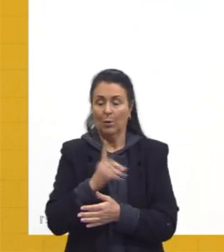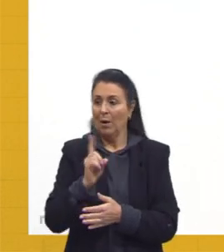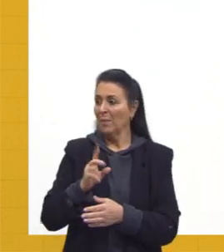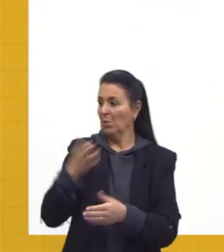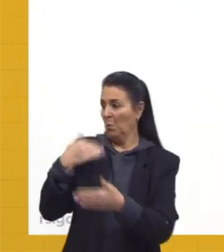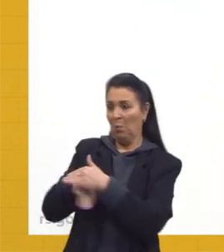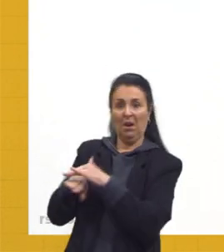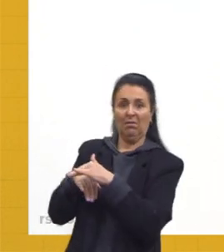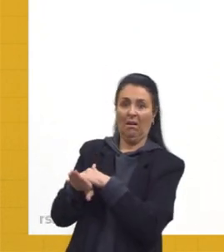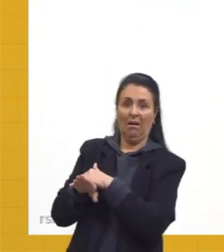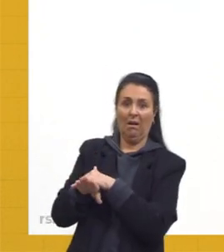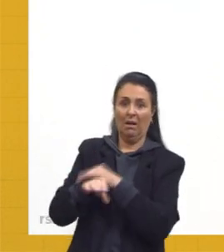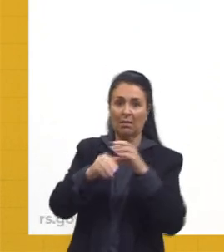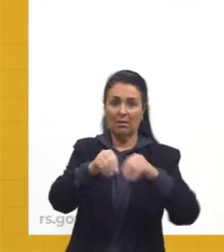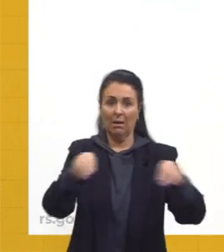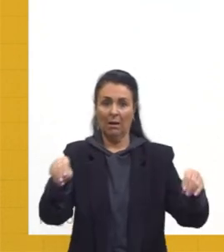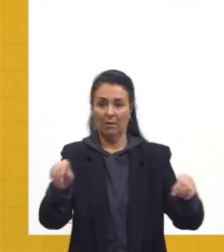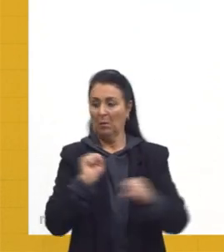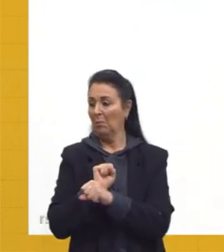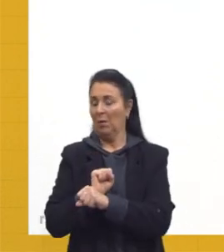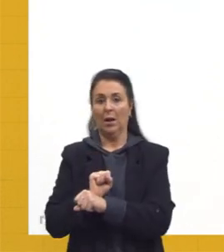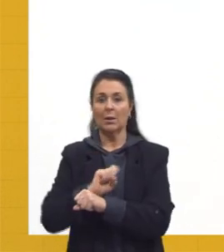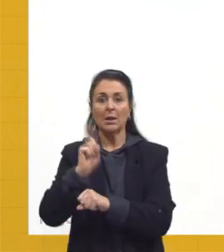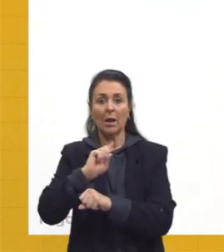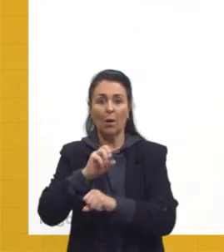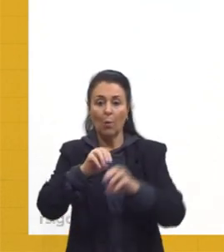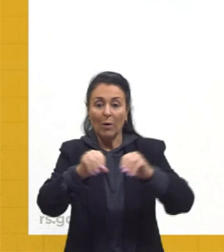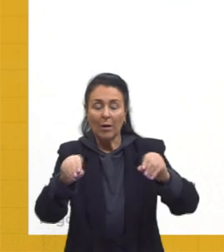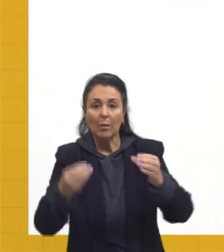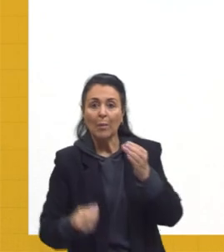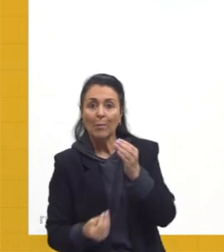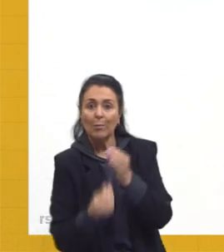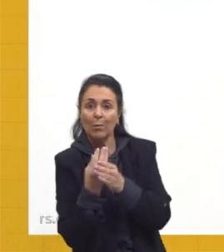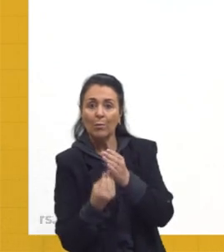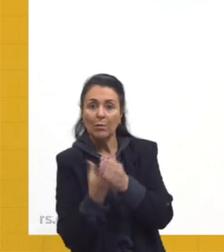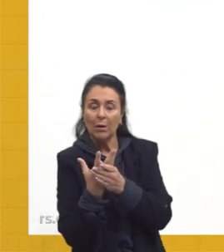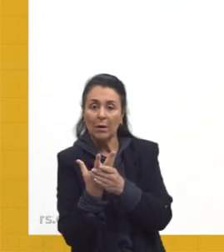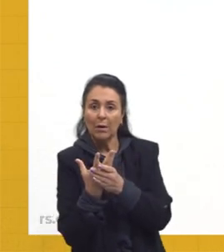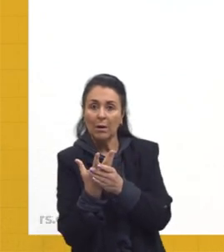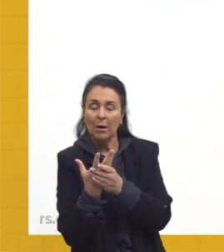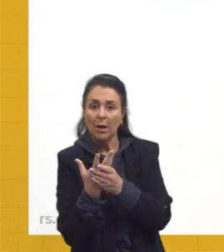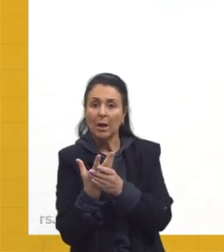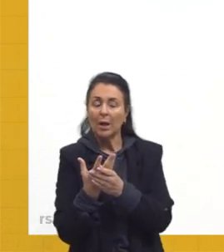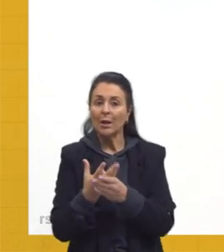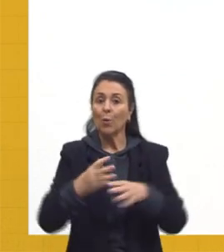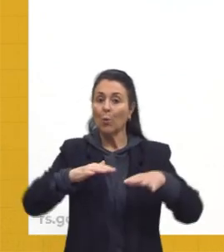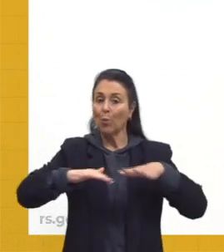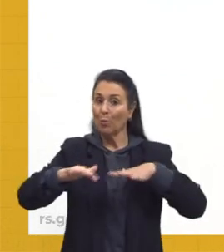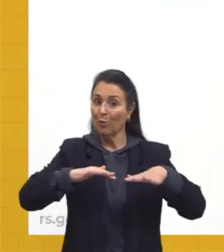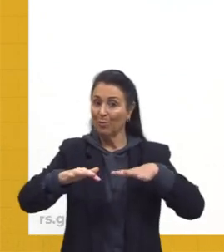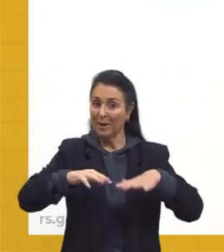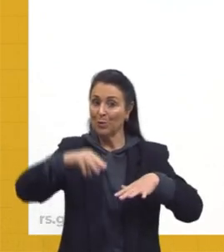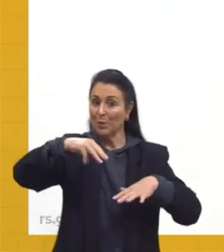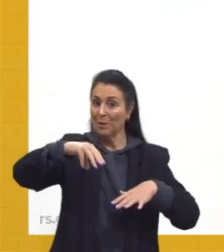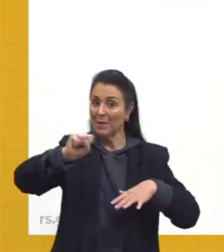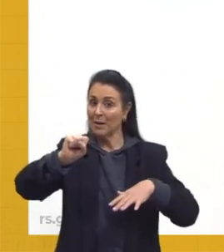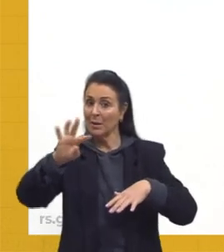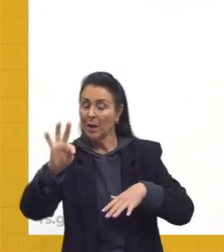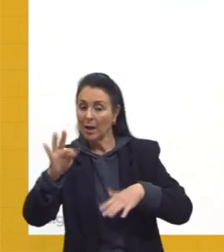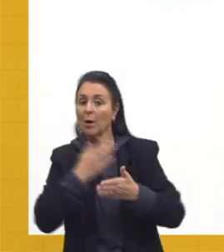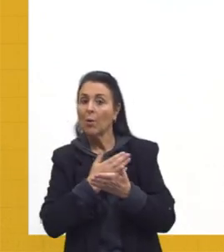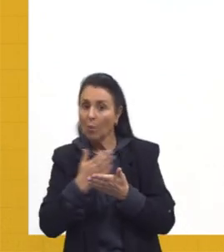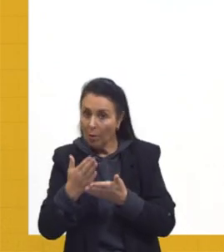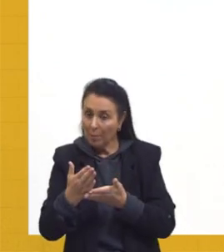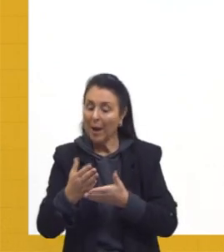pode ser algo que vai ficar parada, ela tem que produzir. Então eles começam a ter esse olhar sobre